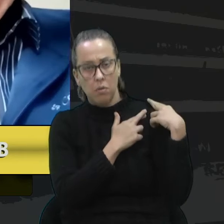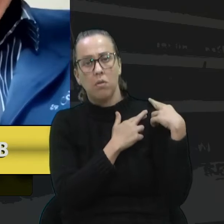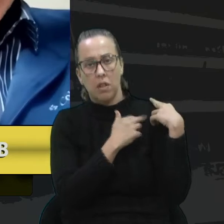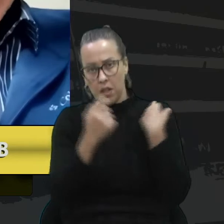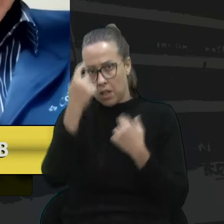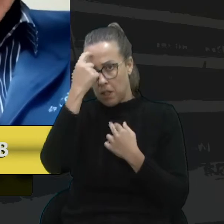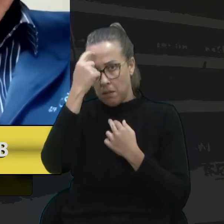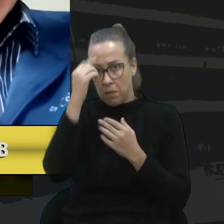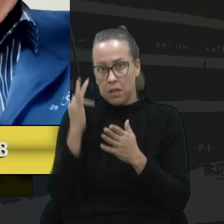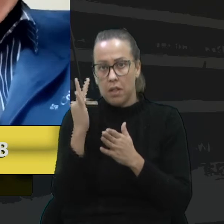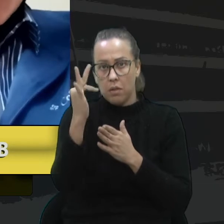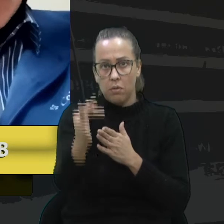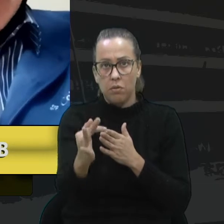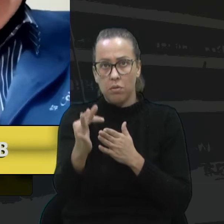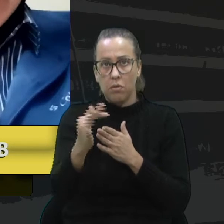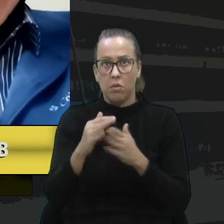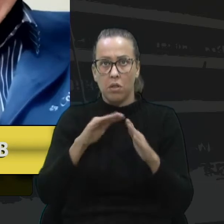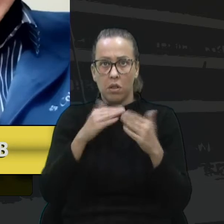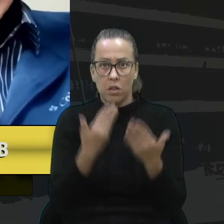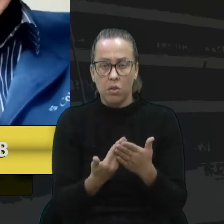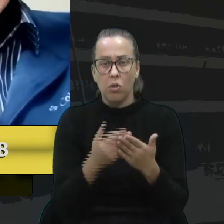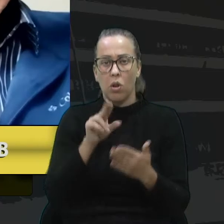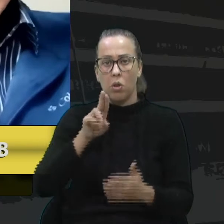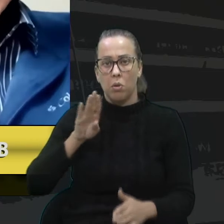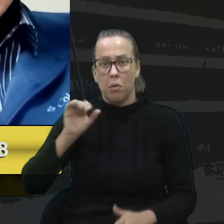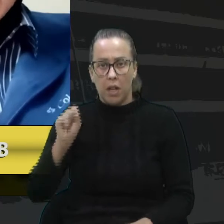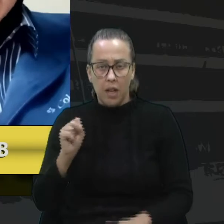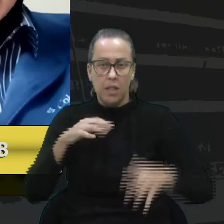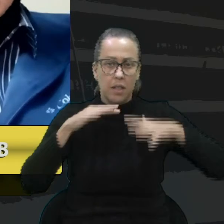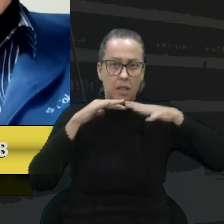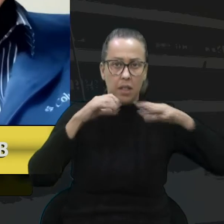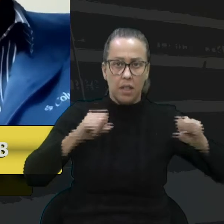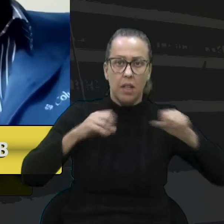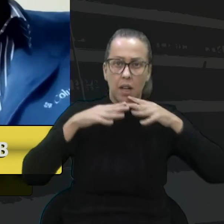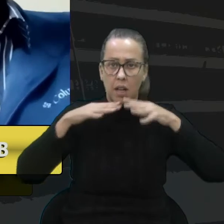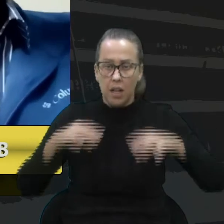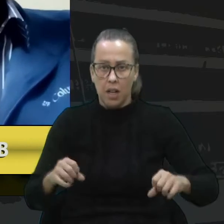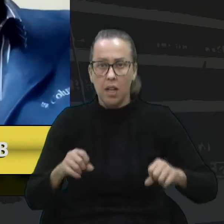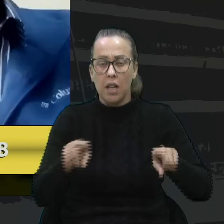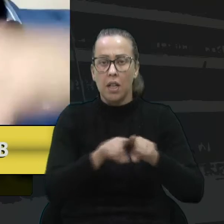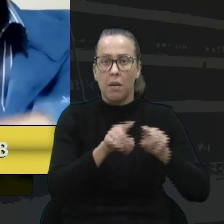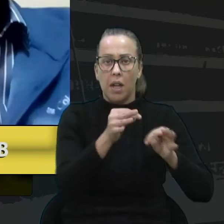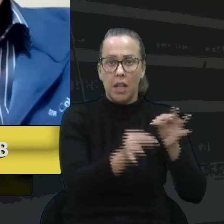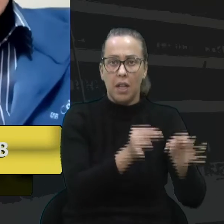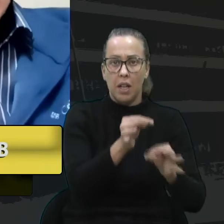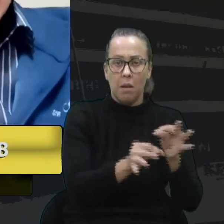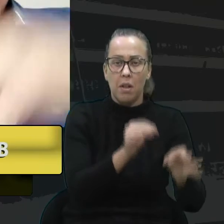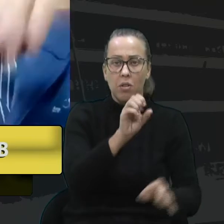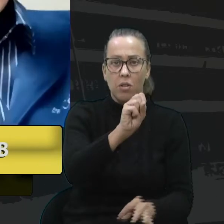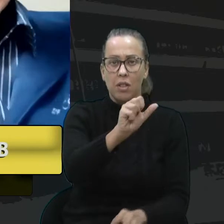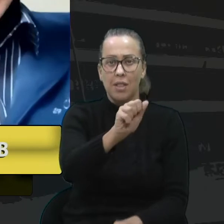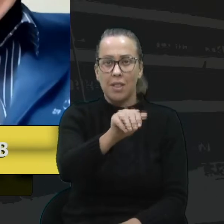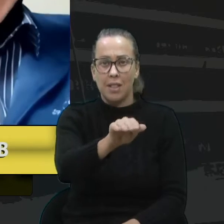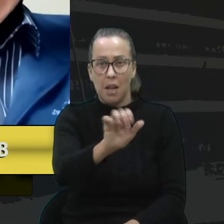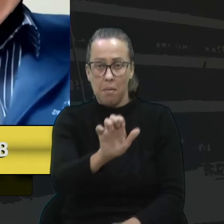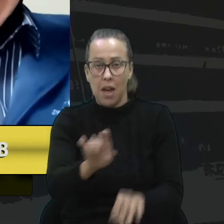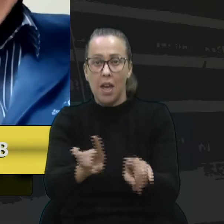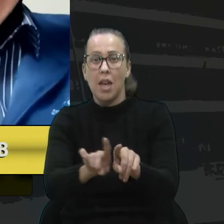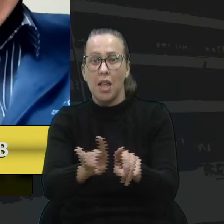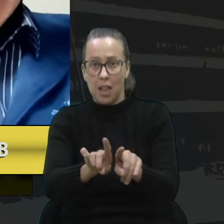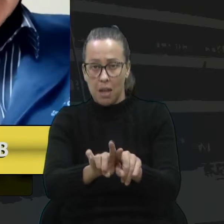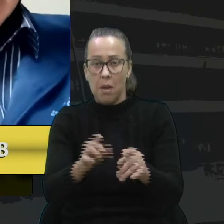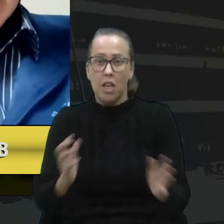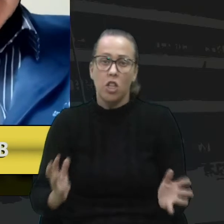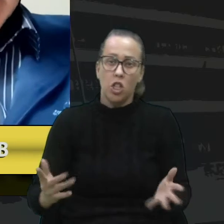pensar no futuro. Escolas, UBS, secretarias, estações de tratamento do Samaio e até mesmo as de